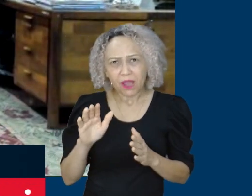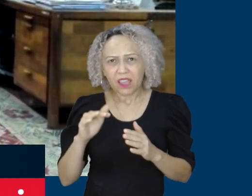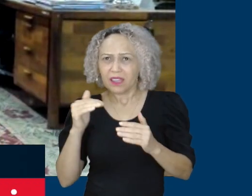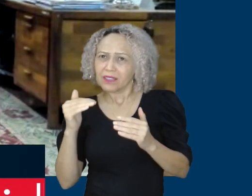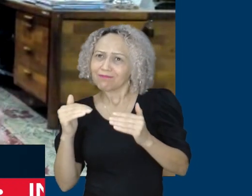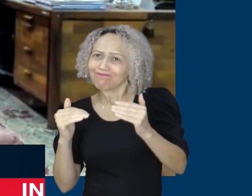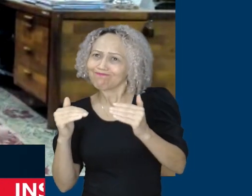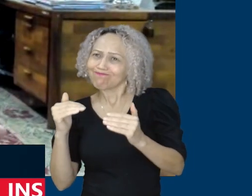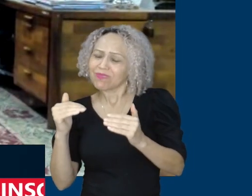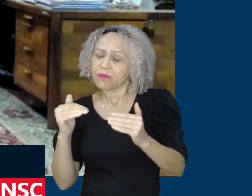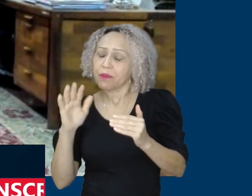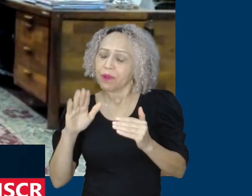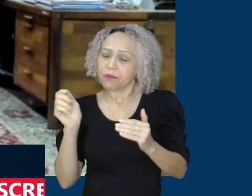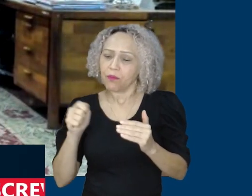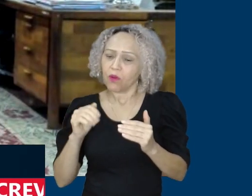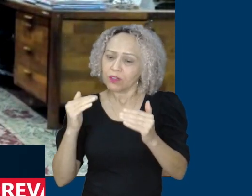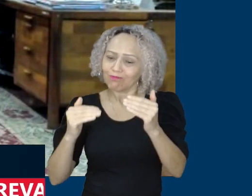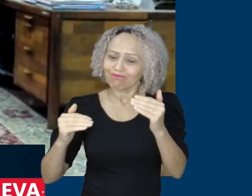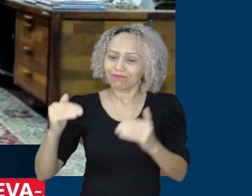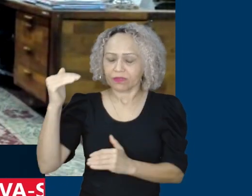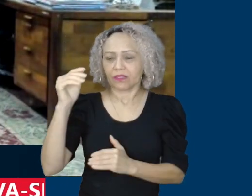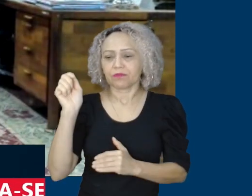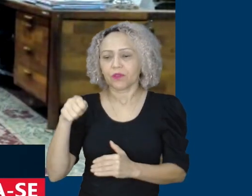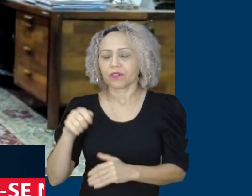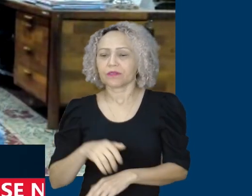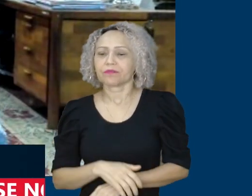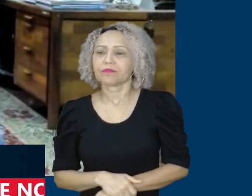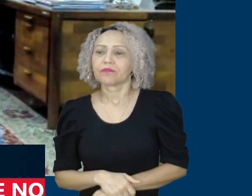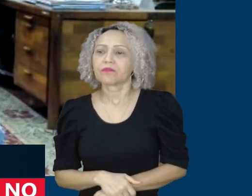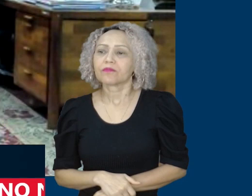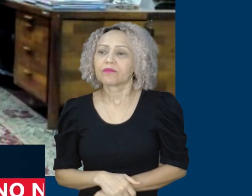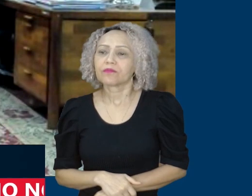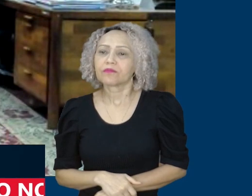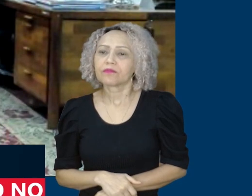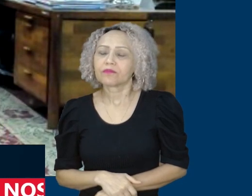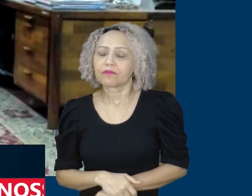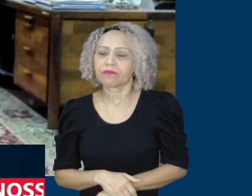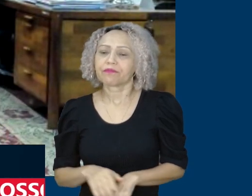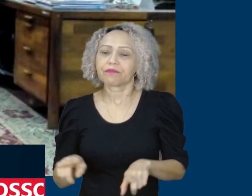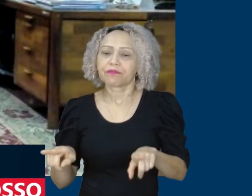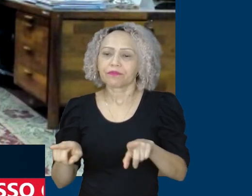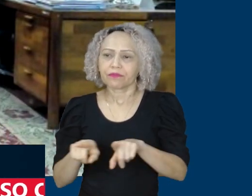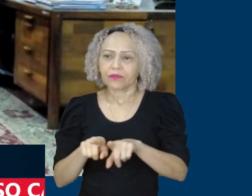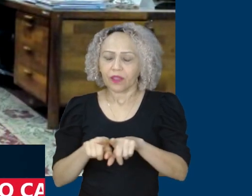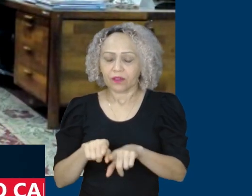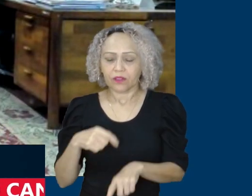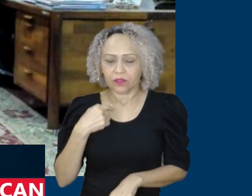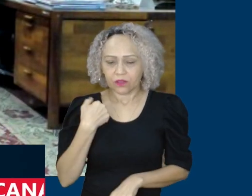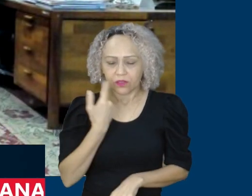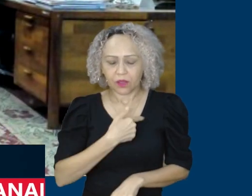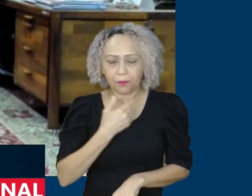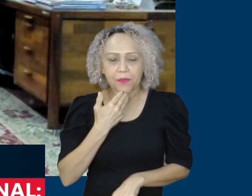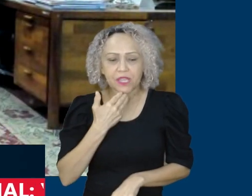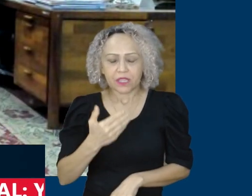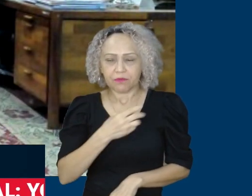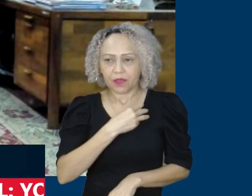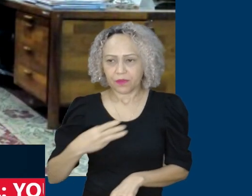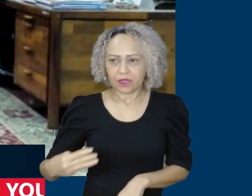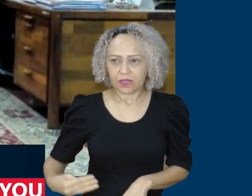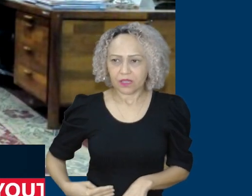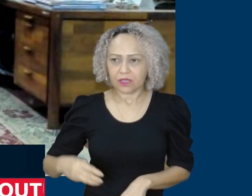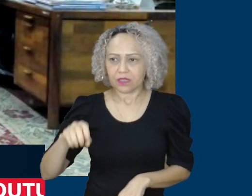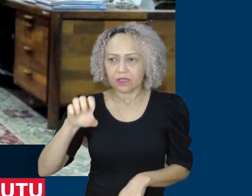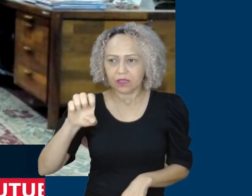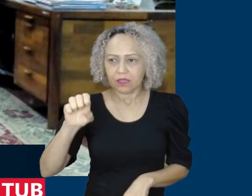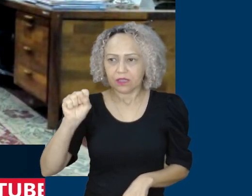outros estamos pedindo também estamos pedindo também para a ministra Esther que é necessário fazer também concurso para a